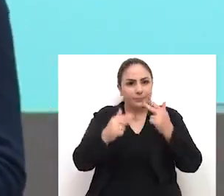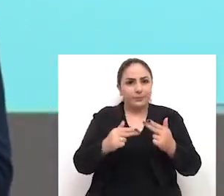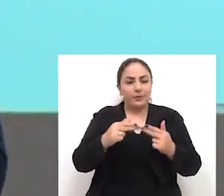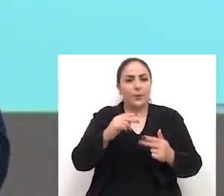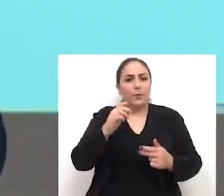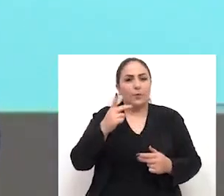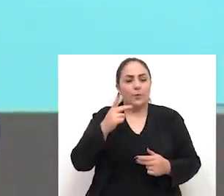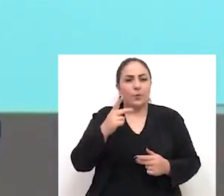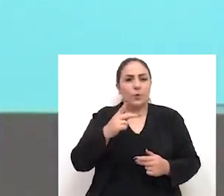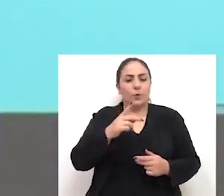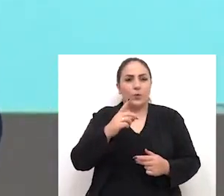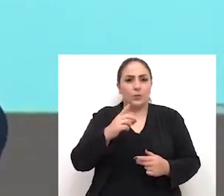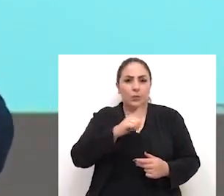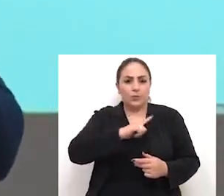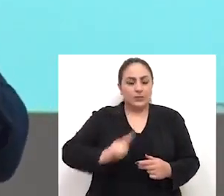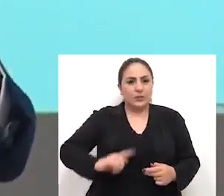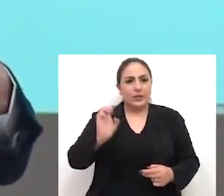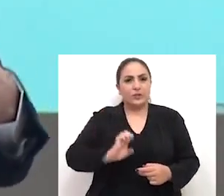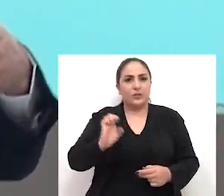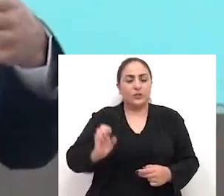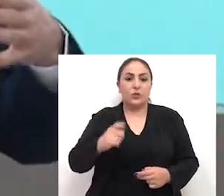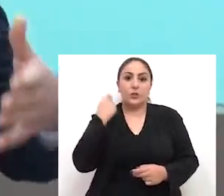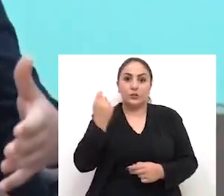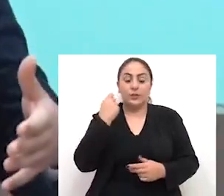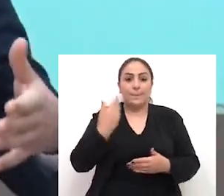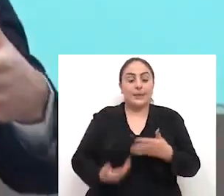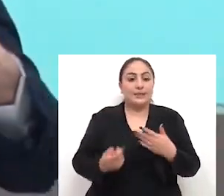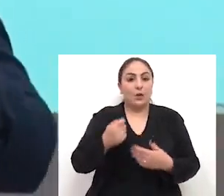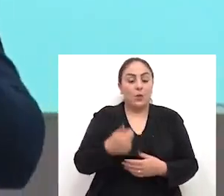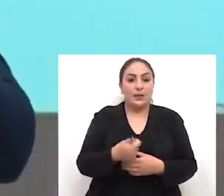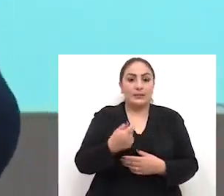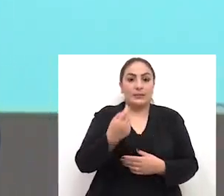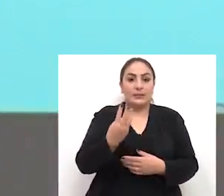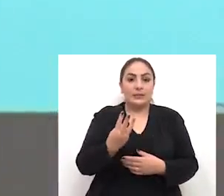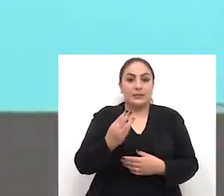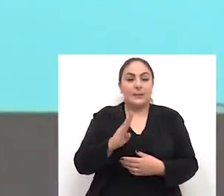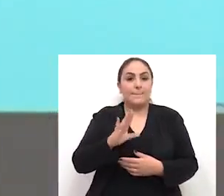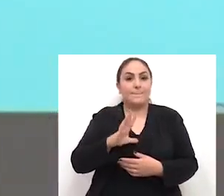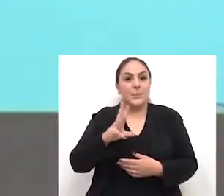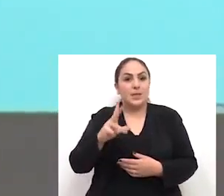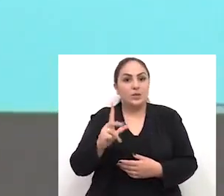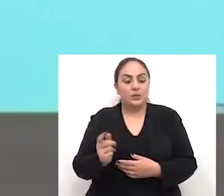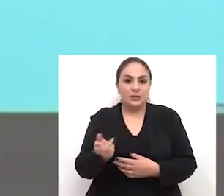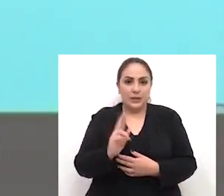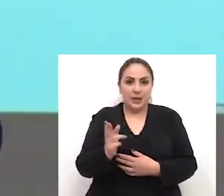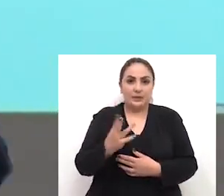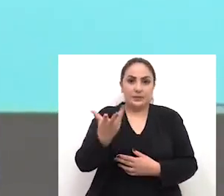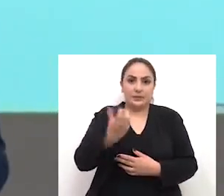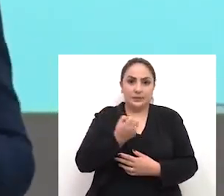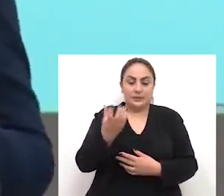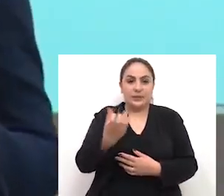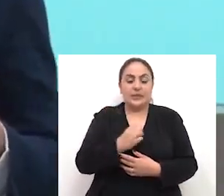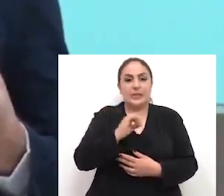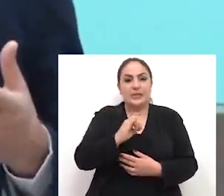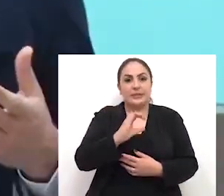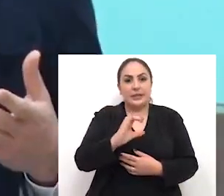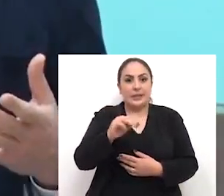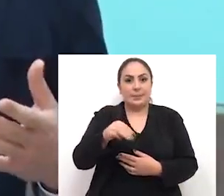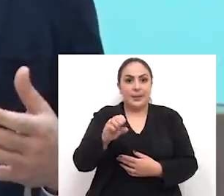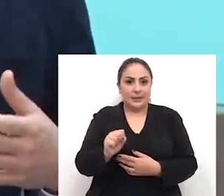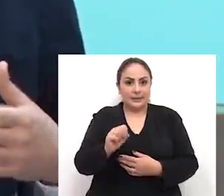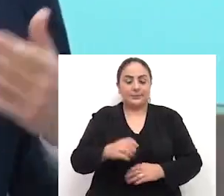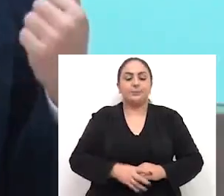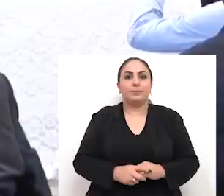Conforme Eduardo Leite, o Rio Grande do Sul vai perder quase 3 bilhões de reais em arrecadação de